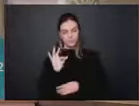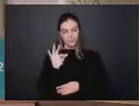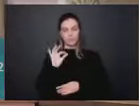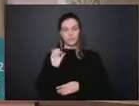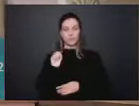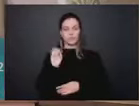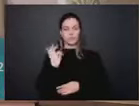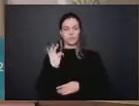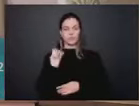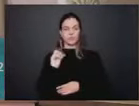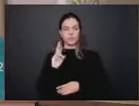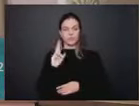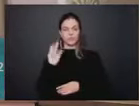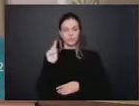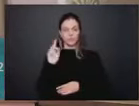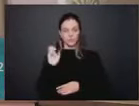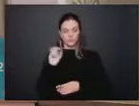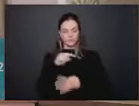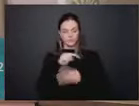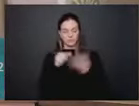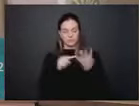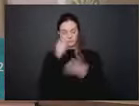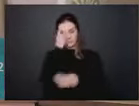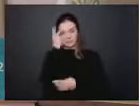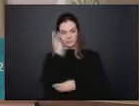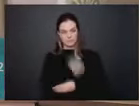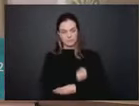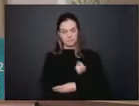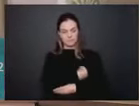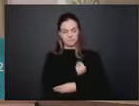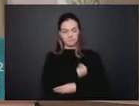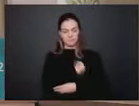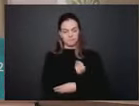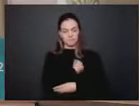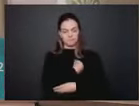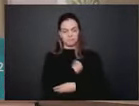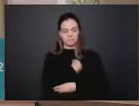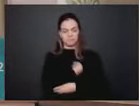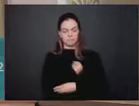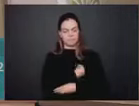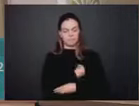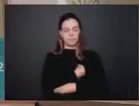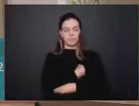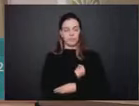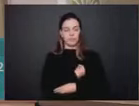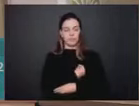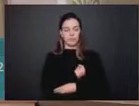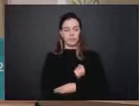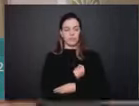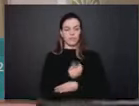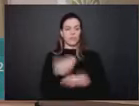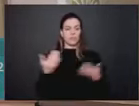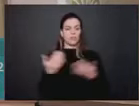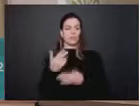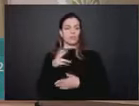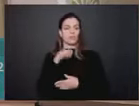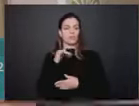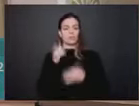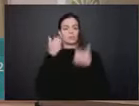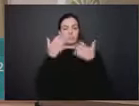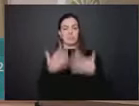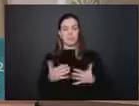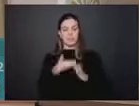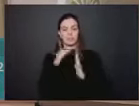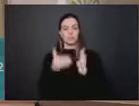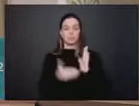dessas ilustres pessoas que estão aí nos prestigiando e vão aí esclarecer tudo sobre Self Storage